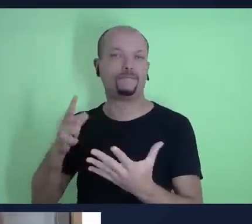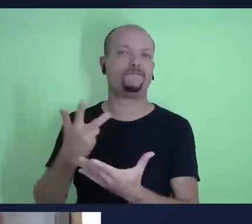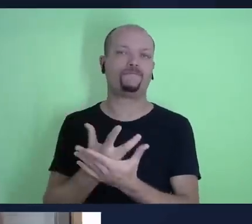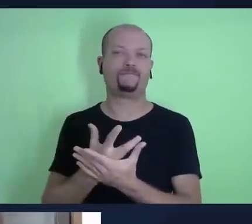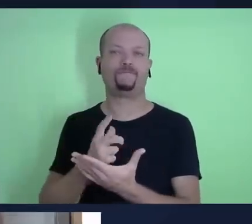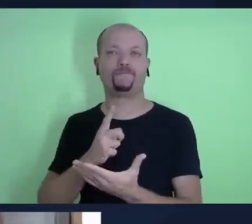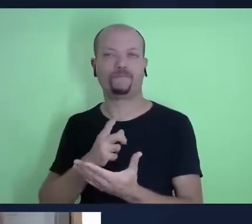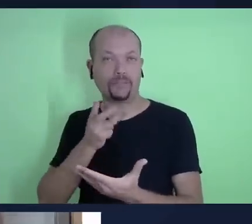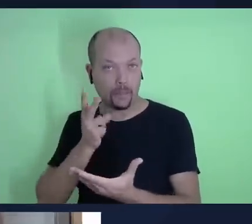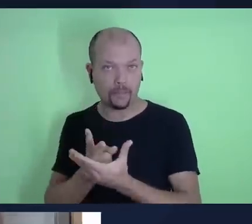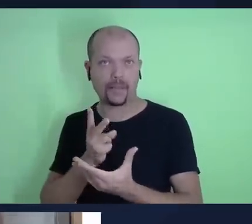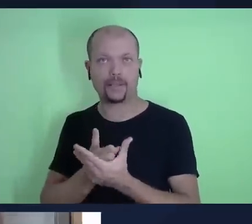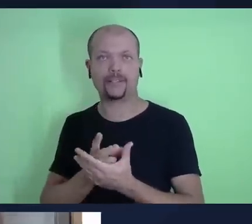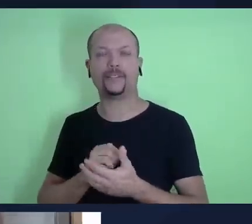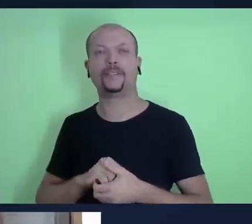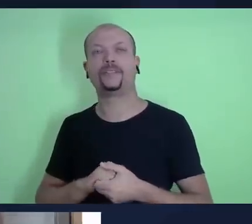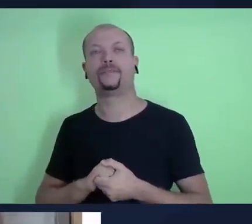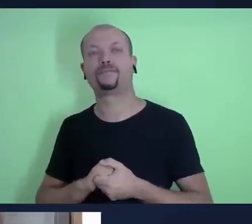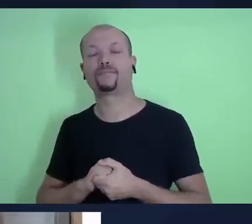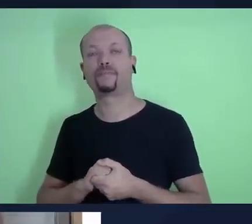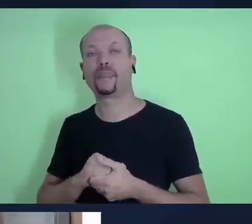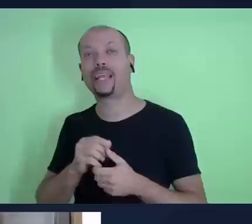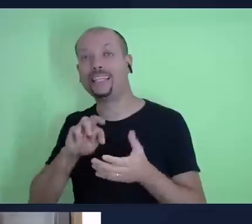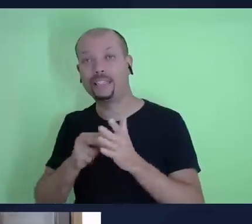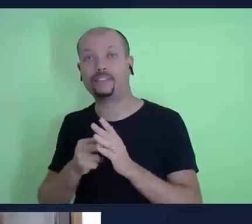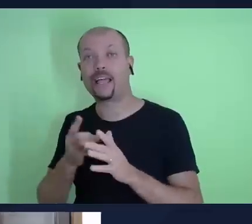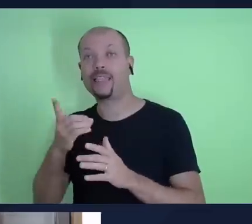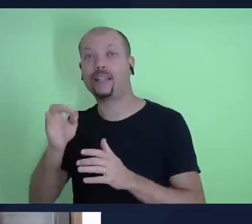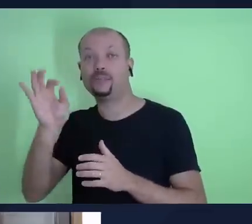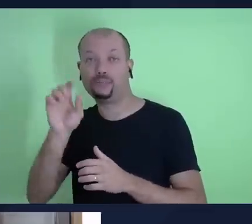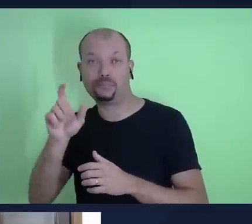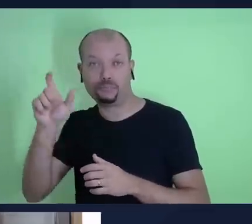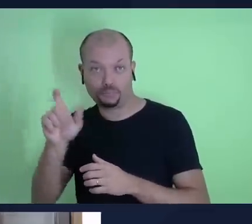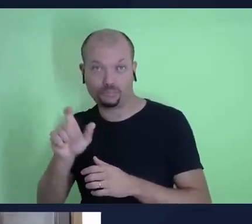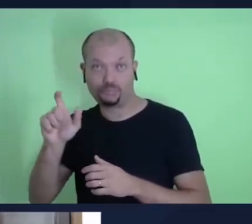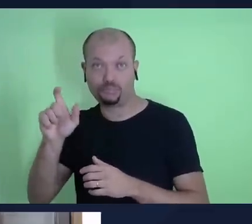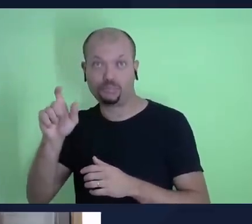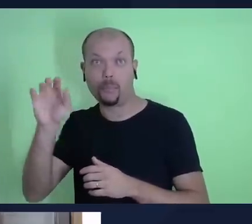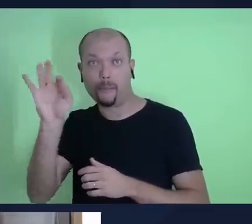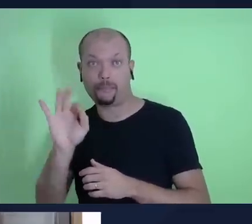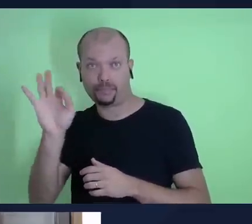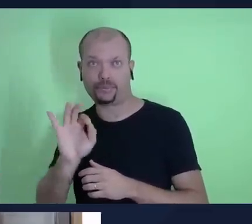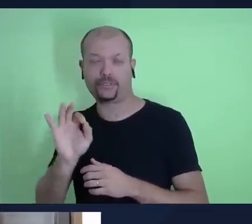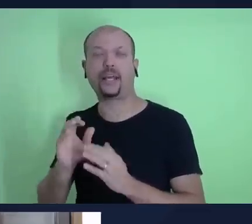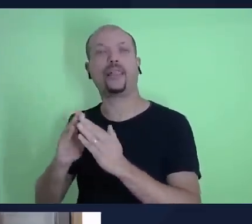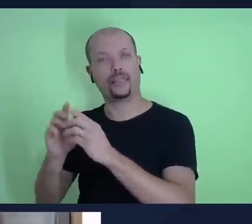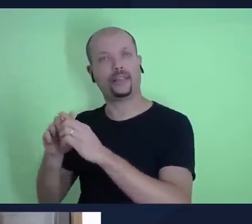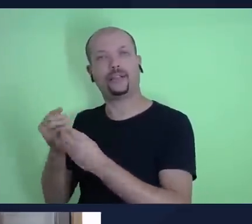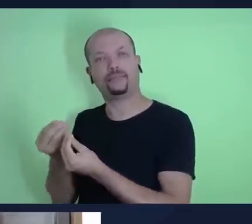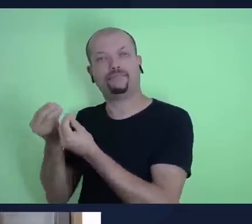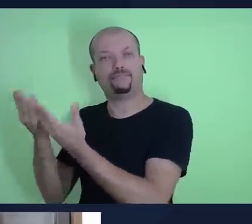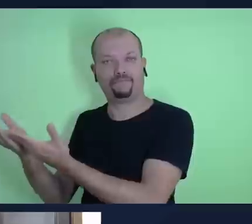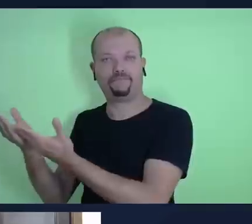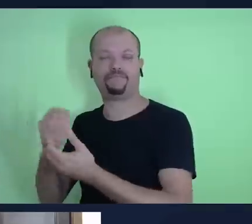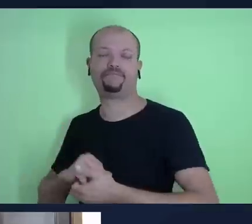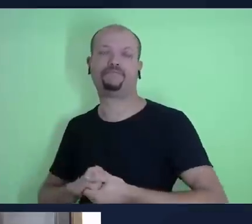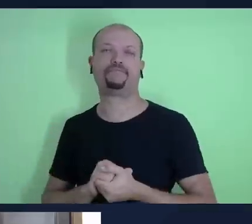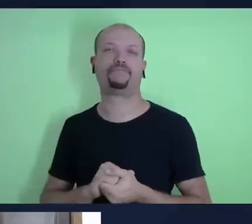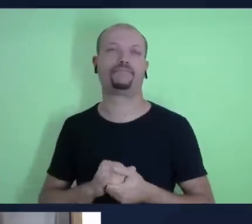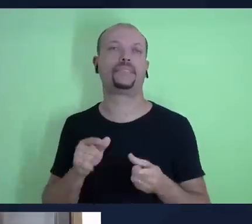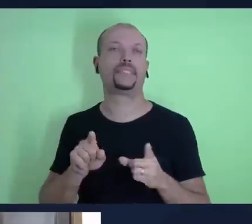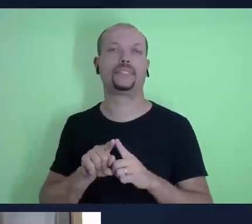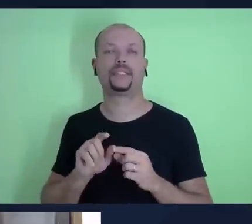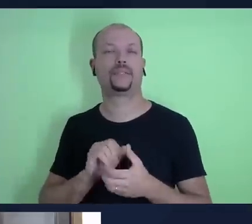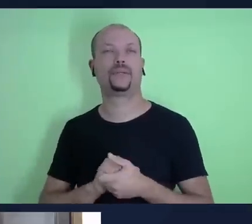entende-se que o dízimo é 10% que a gente entrega, entrega onde? Na igreja, certo? E isso vai servir, então,